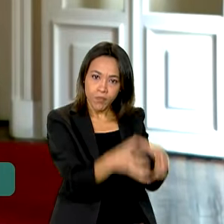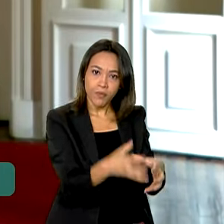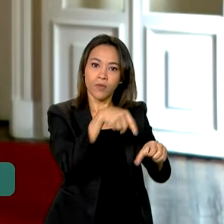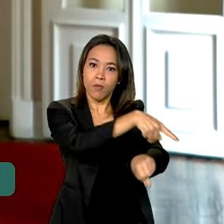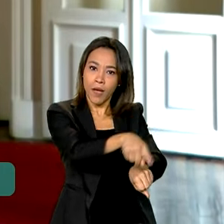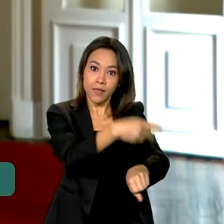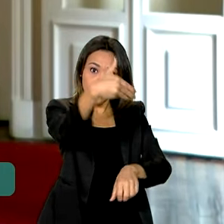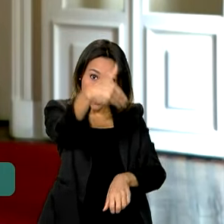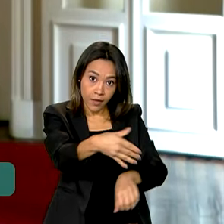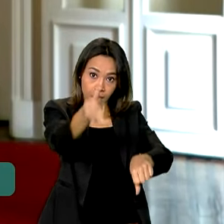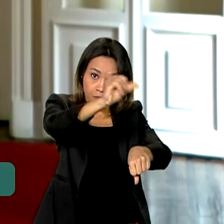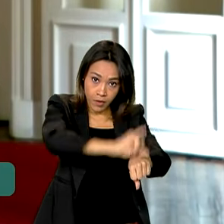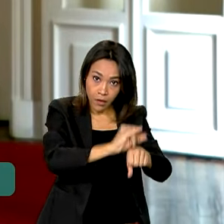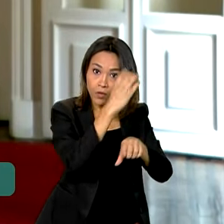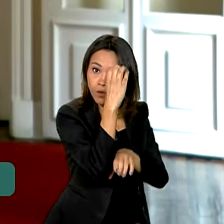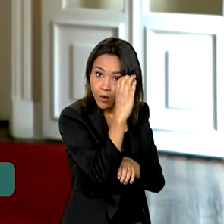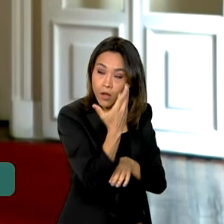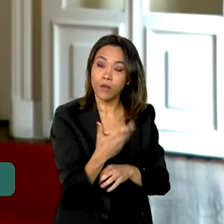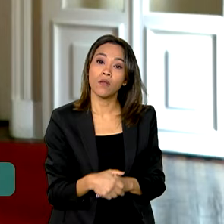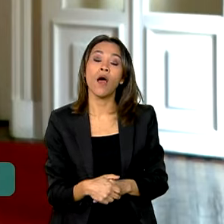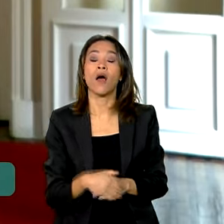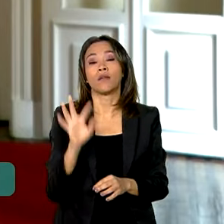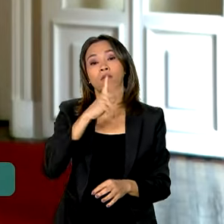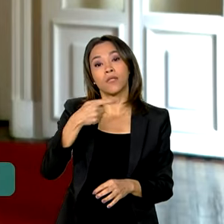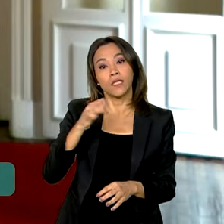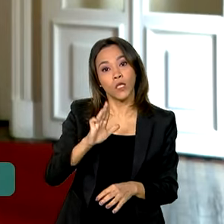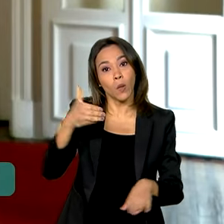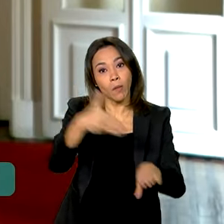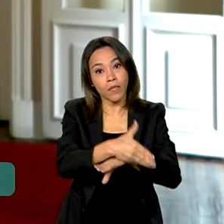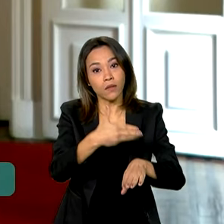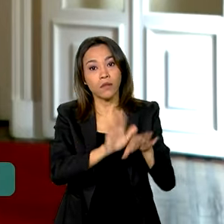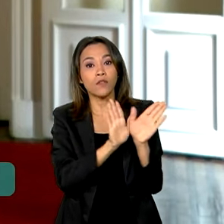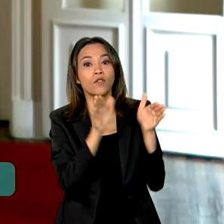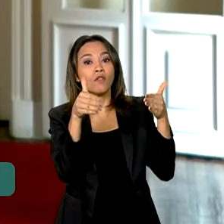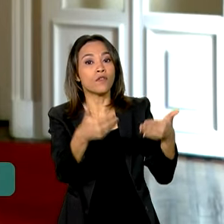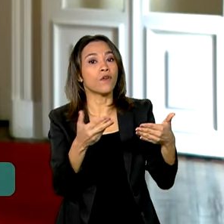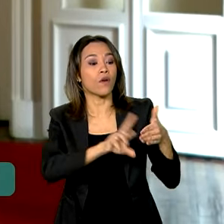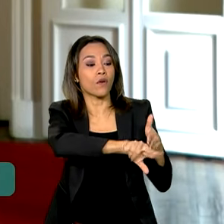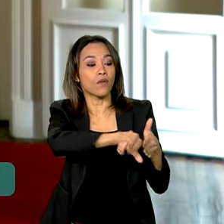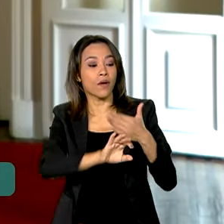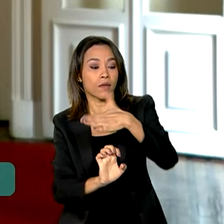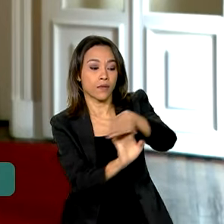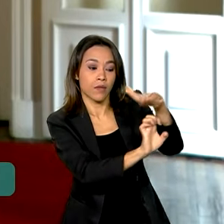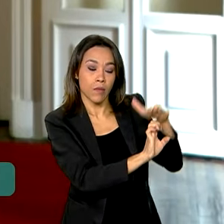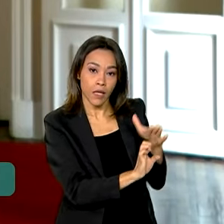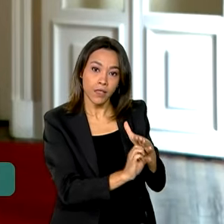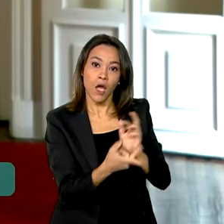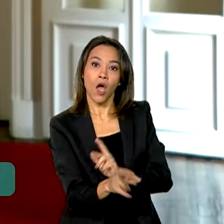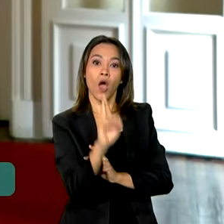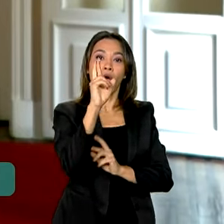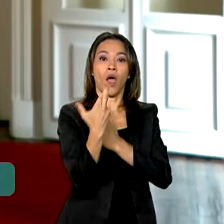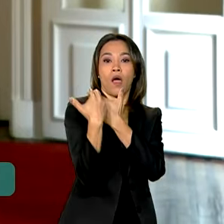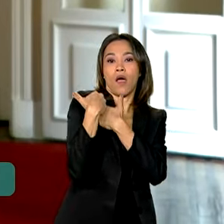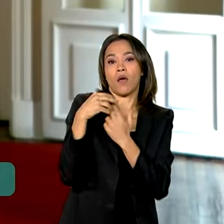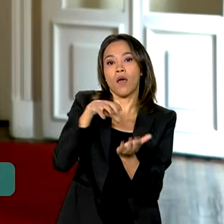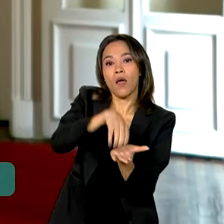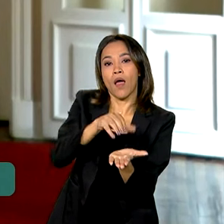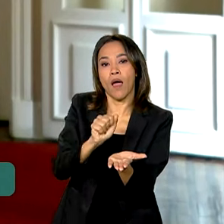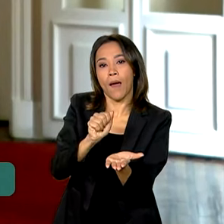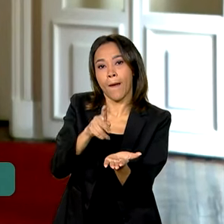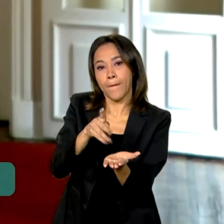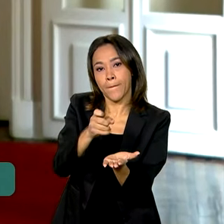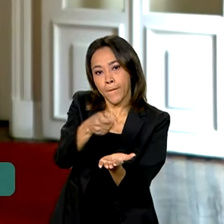Aqui em Bogotá, o presidente Lula também participou de um fórum empresarial organizado pela Apex Brasil, que reuniu